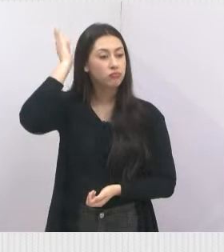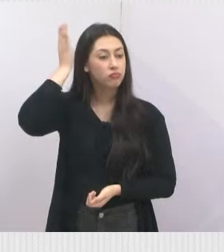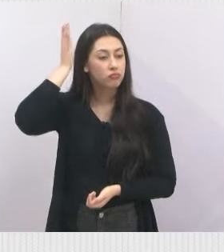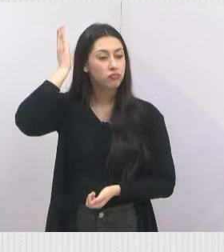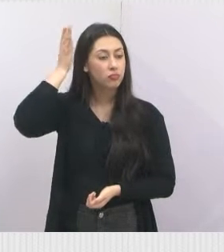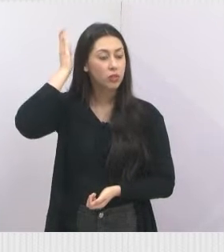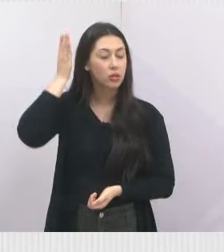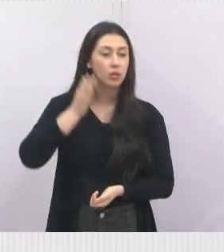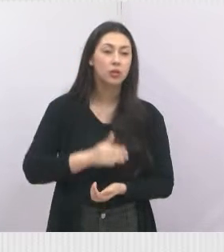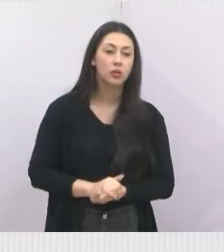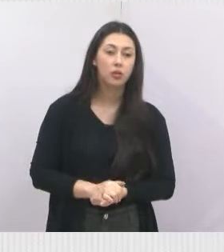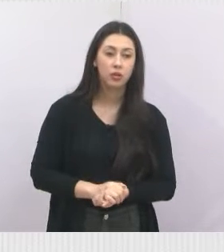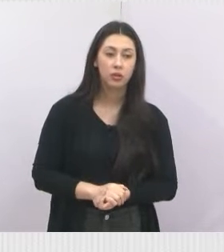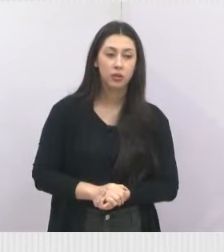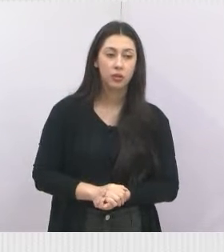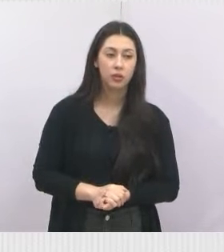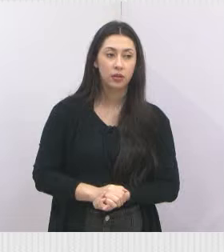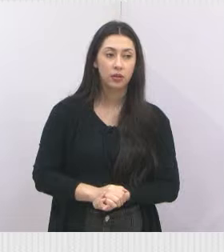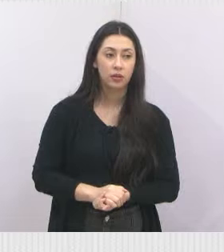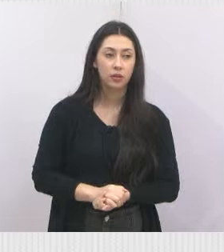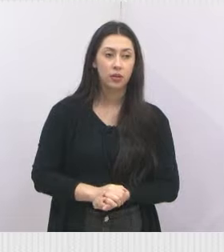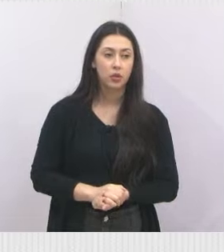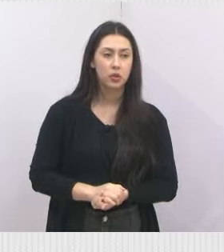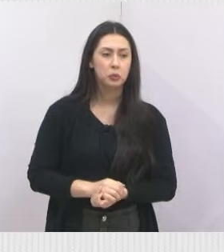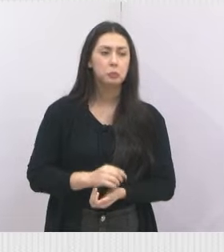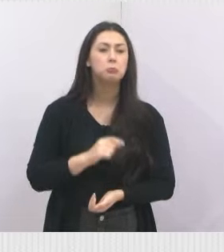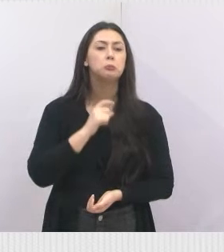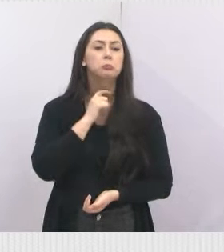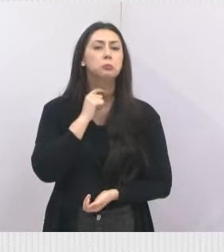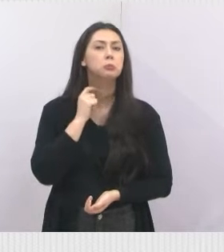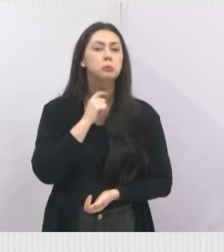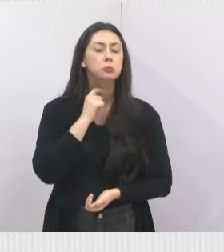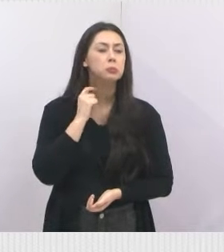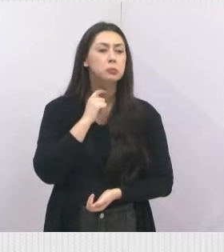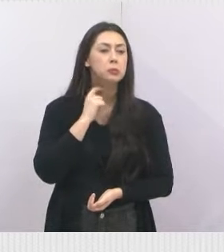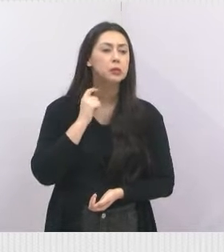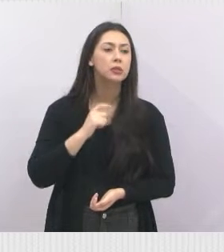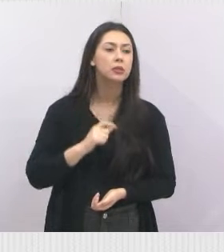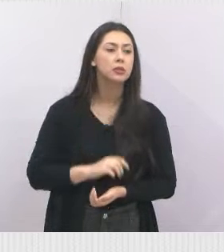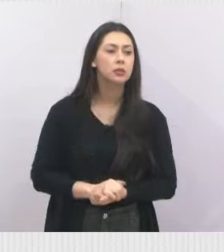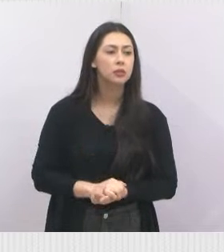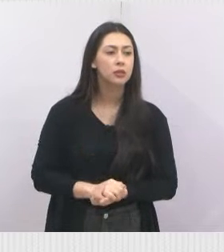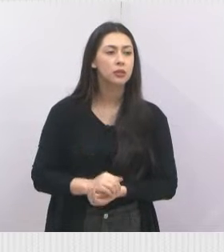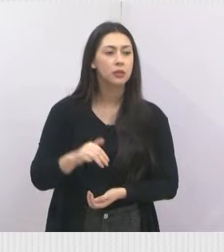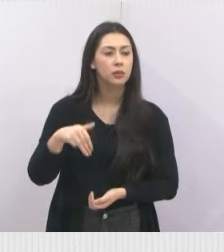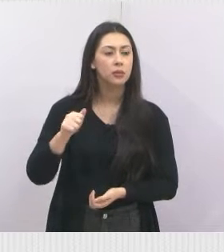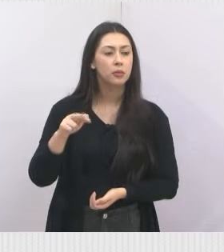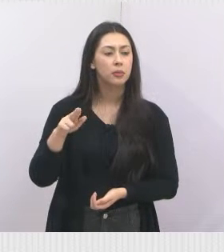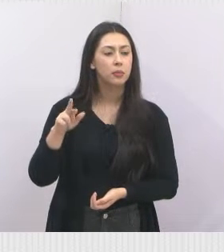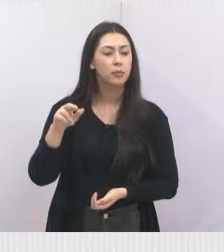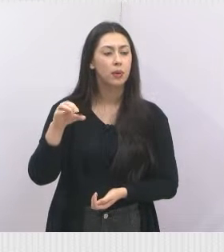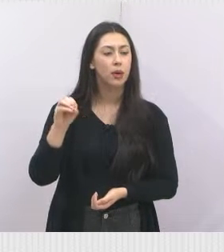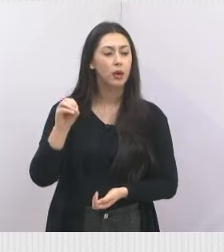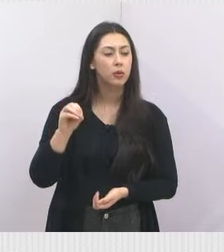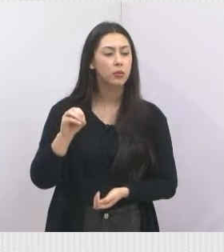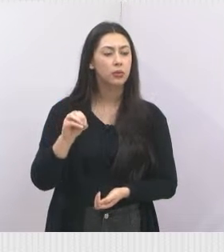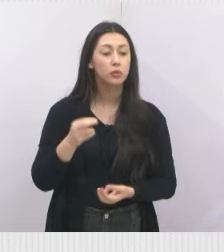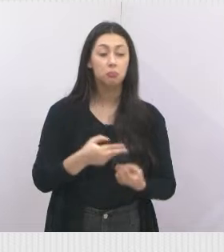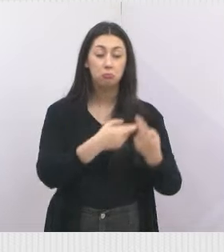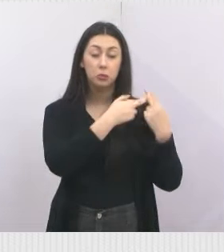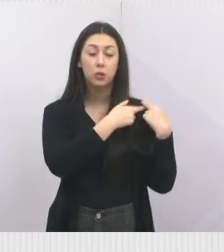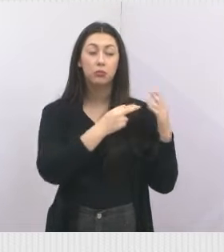do Padre Múcio, que é o Padre Mário Múcio, que é o responsável presidente da OSC, que cuida do Bom Prato.